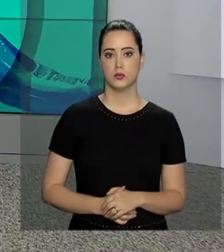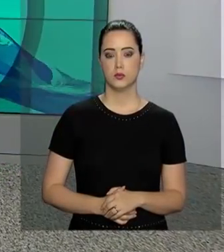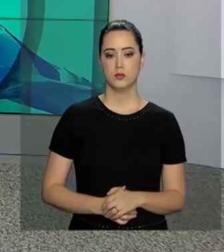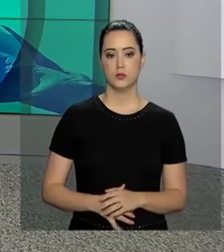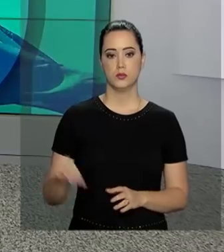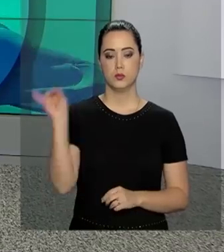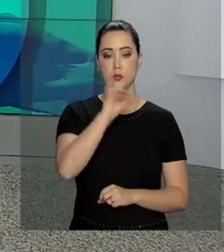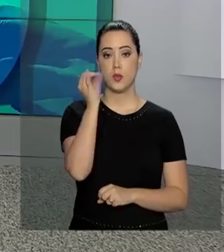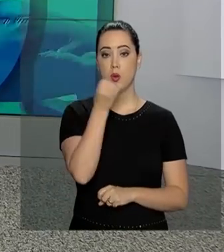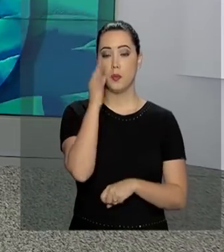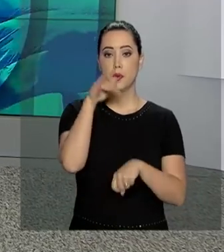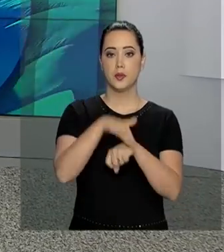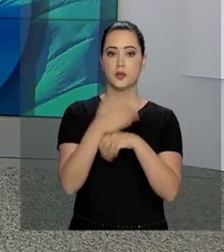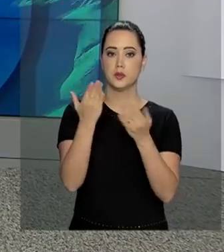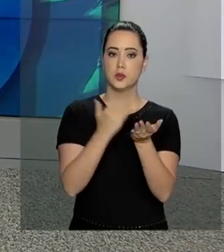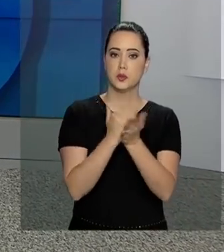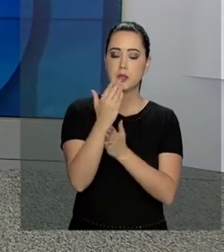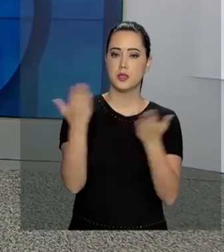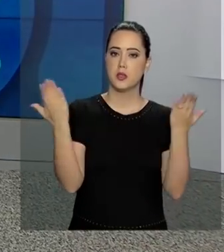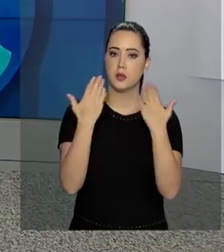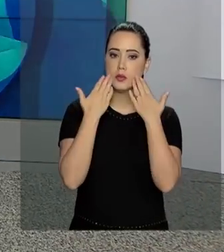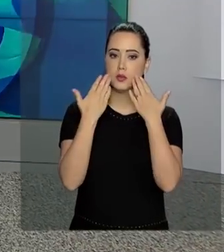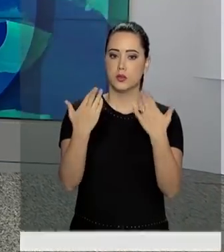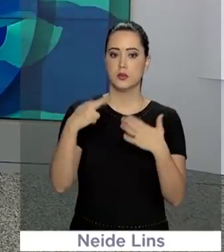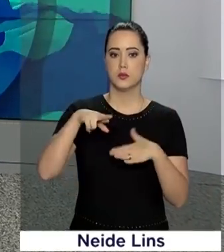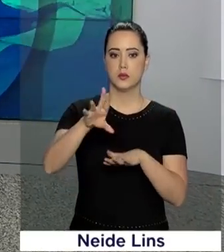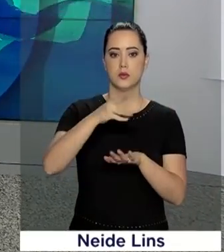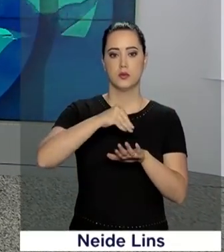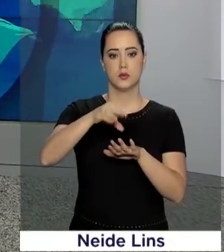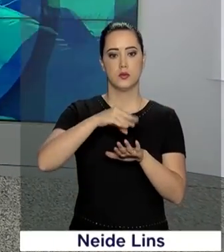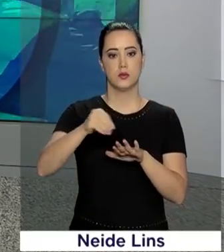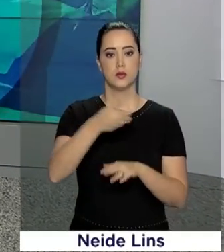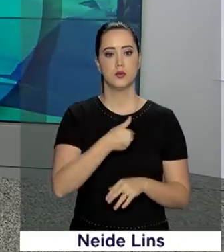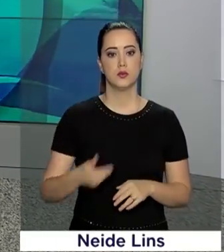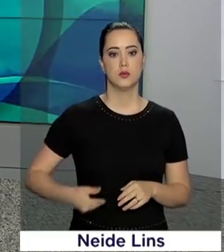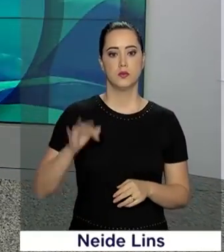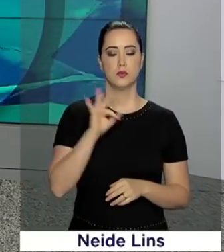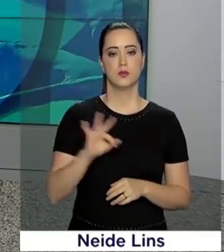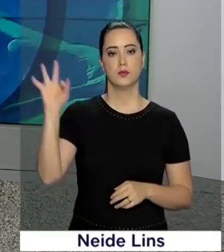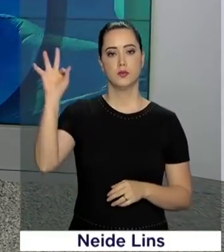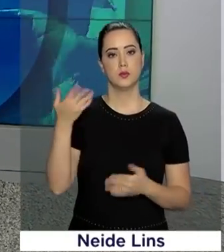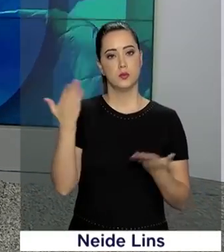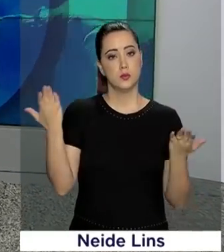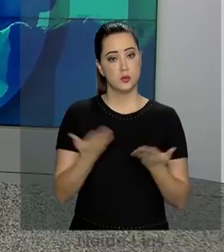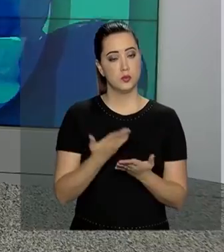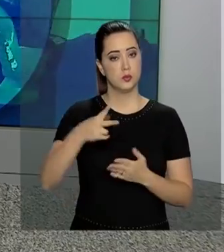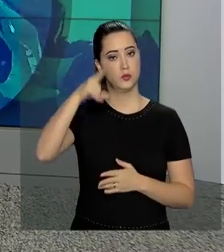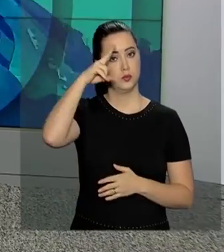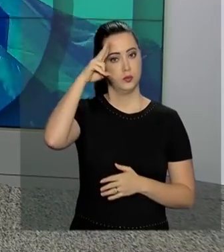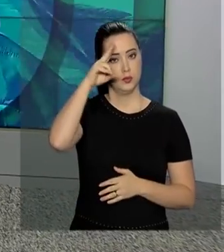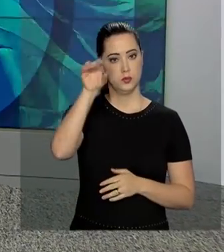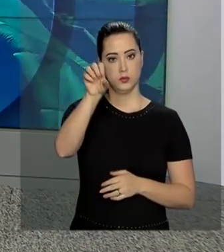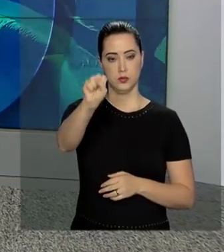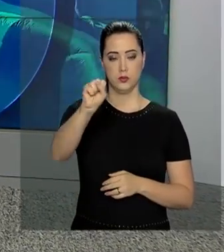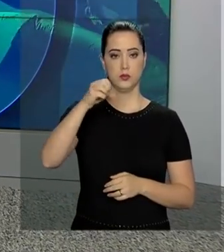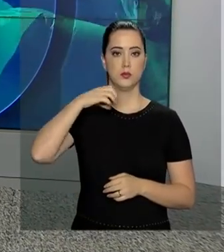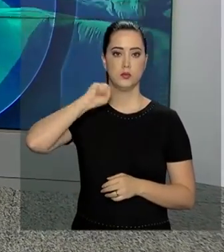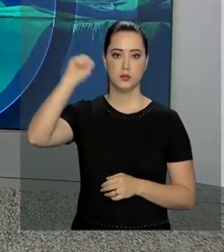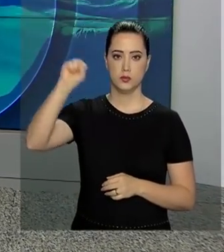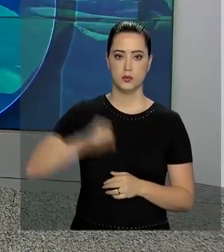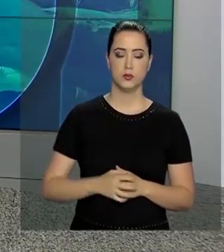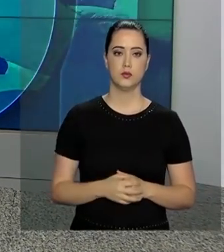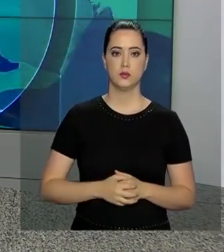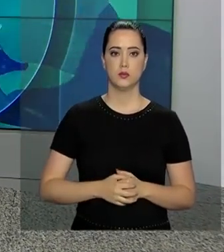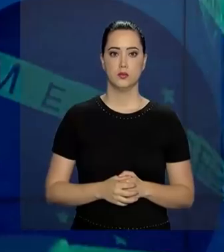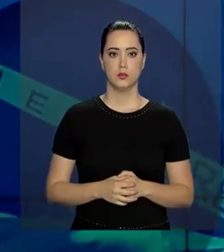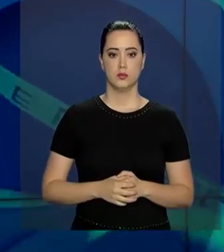Olá, boa noite. Começa agora o repórter NBR com as notícias do governo federal desta segunda-feira, 8 de